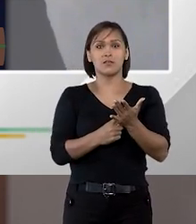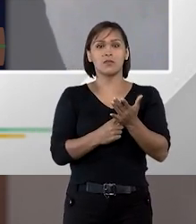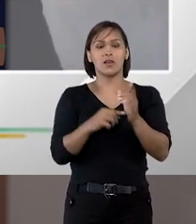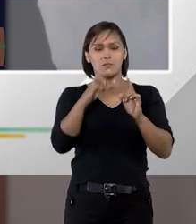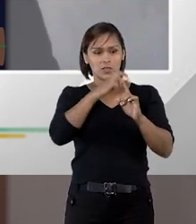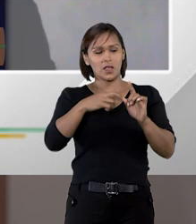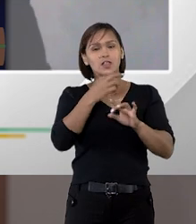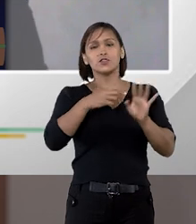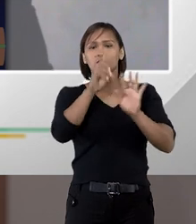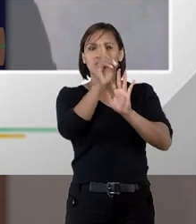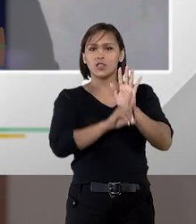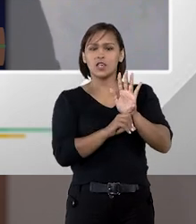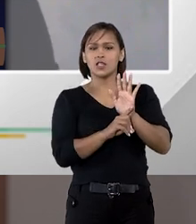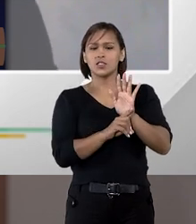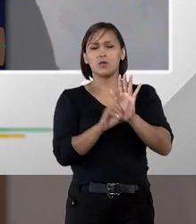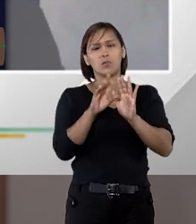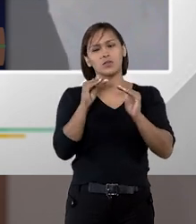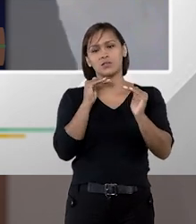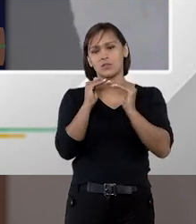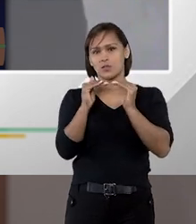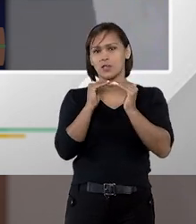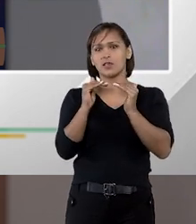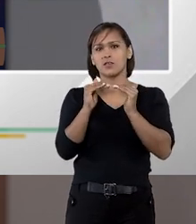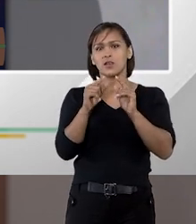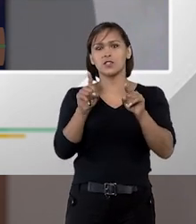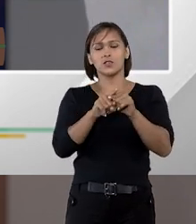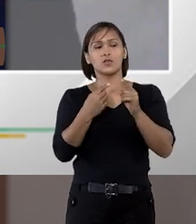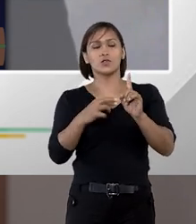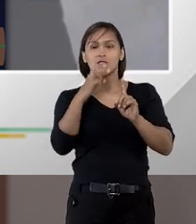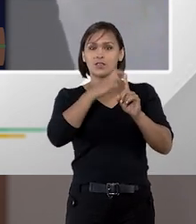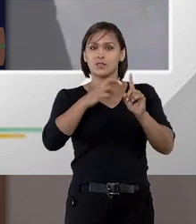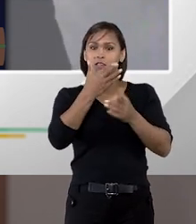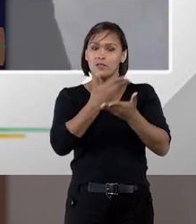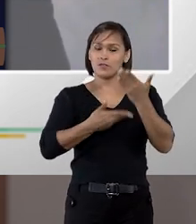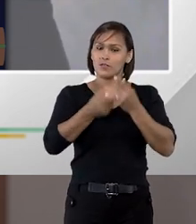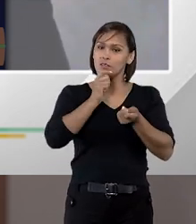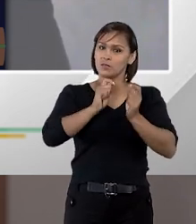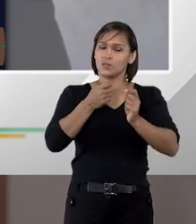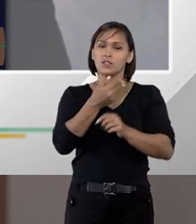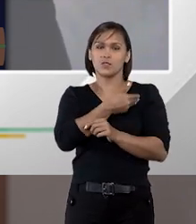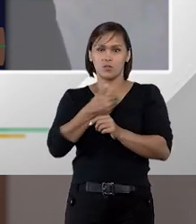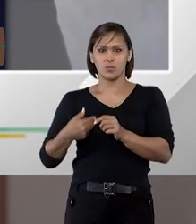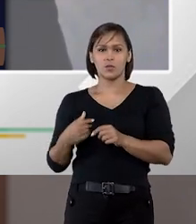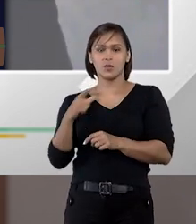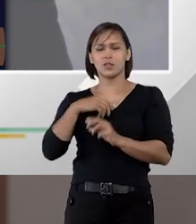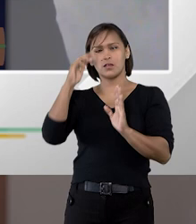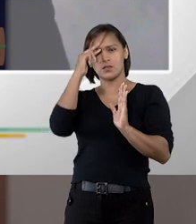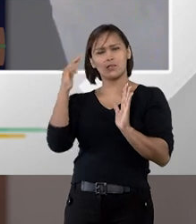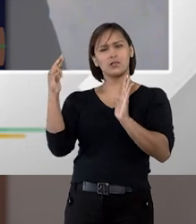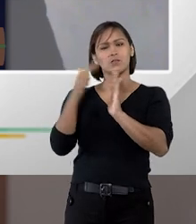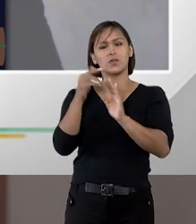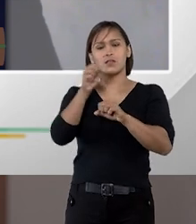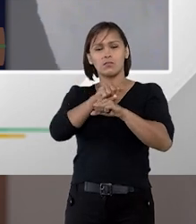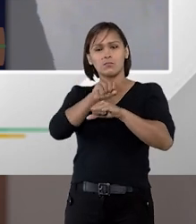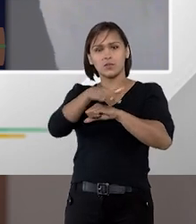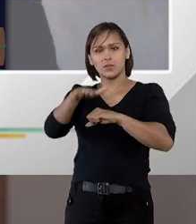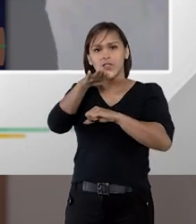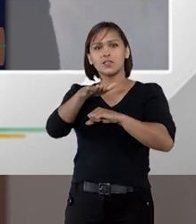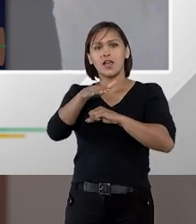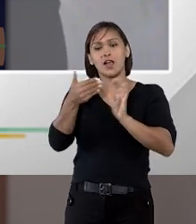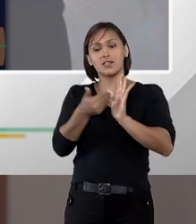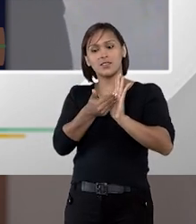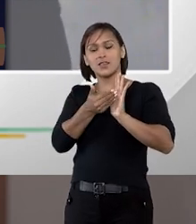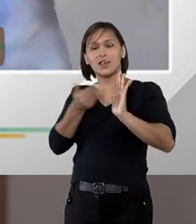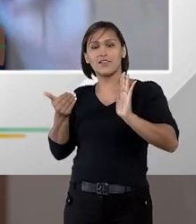tem que ser de direito e portanto não pode ser por equidade quando diz que na arbitragem envolvendo a administração pública tem que respeitar a publicidade